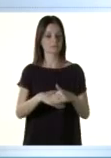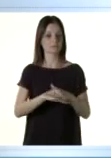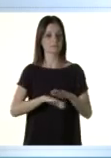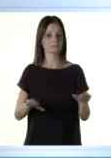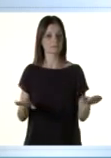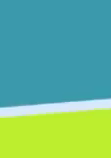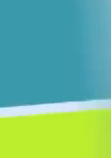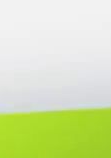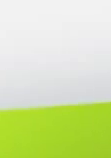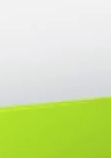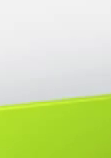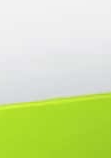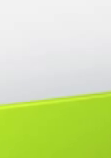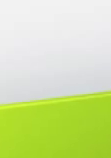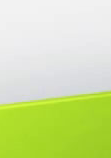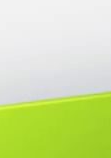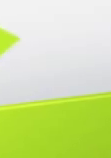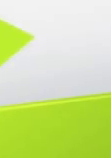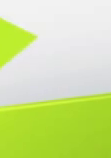da última prova.